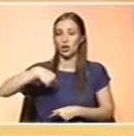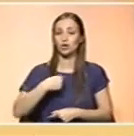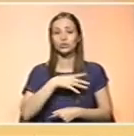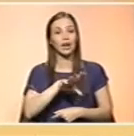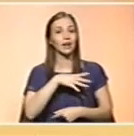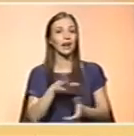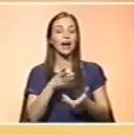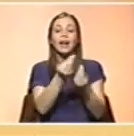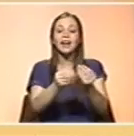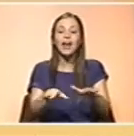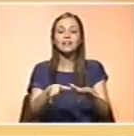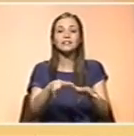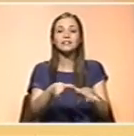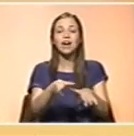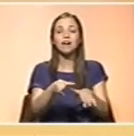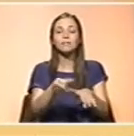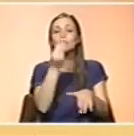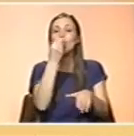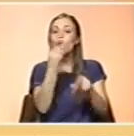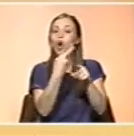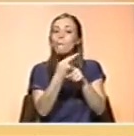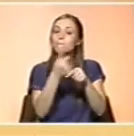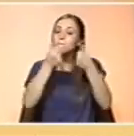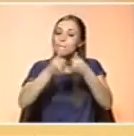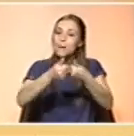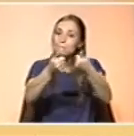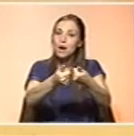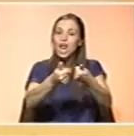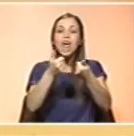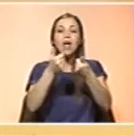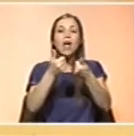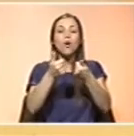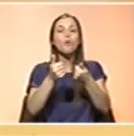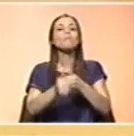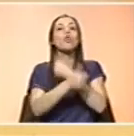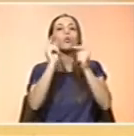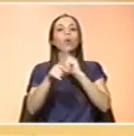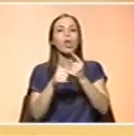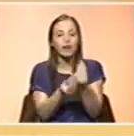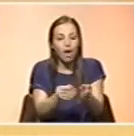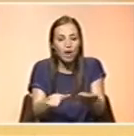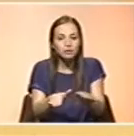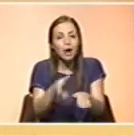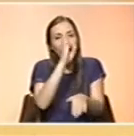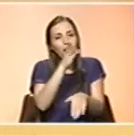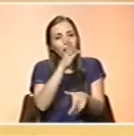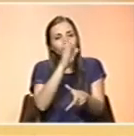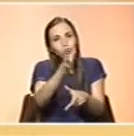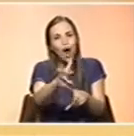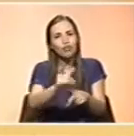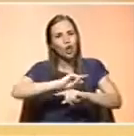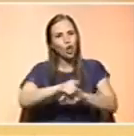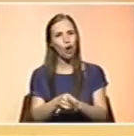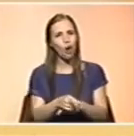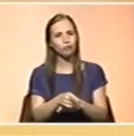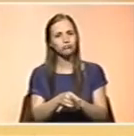criança tenha hábitos alimentares corretos, é importante que ela se habitue, desde os primeiros tempos de vida, a utilizar a diversidade plena